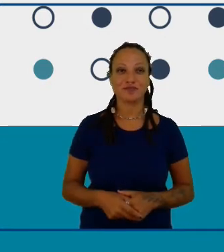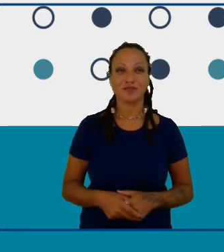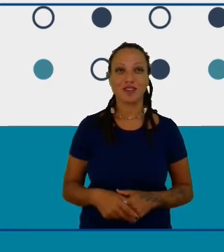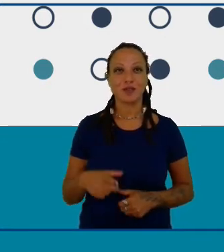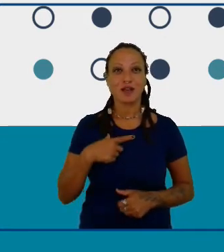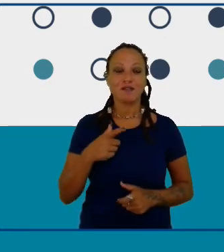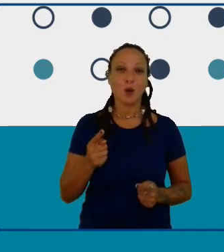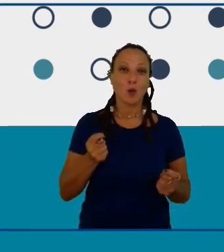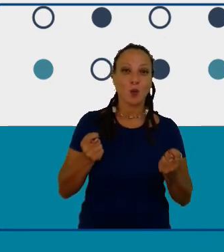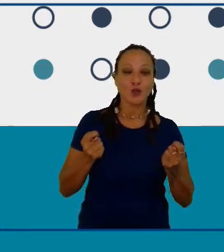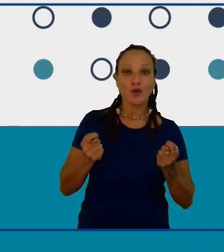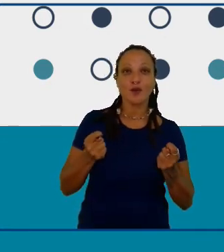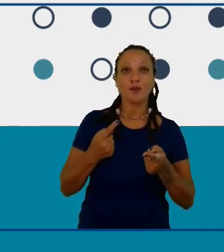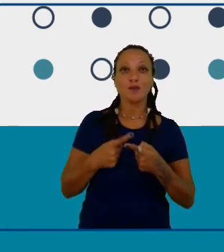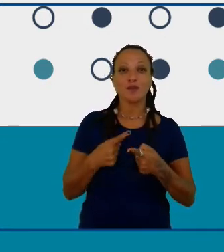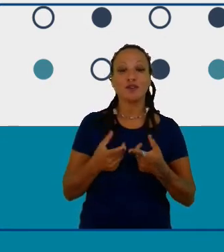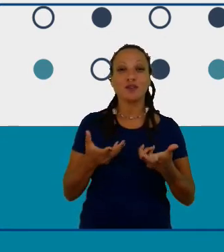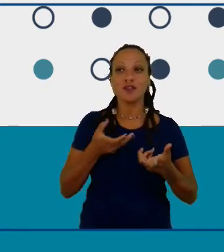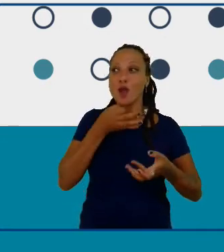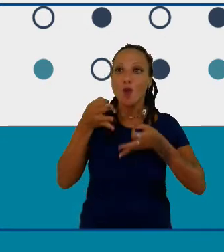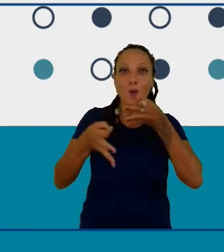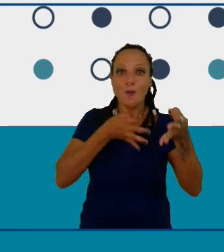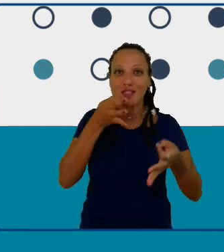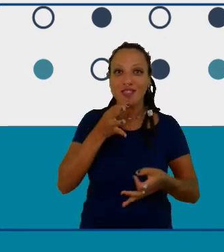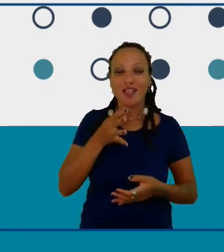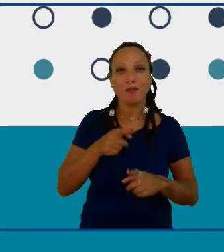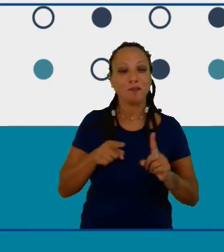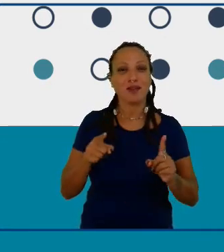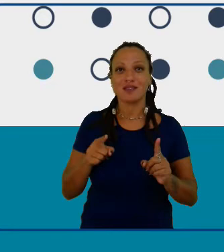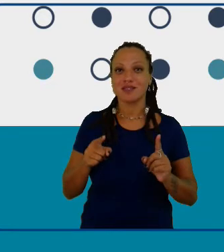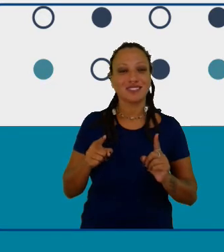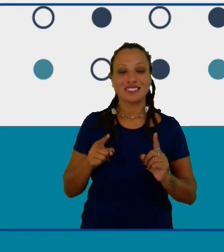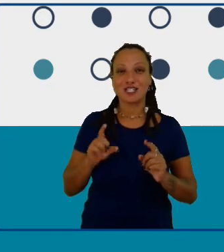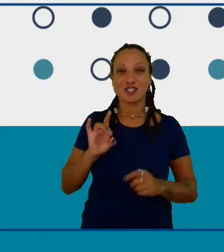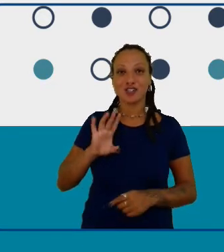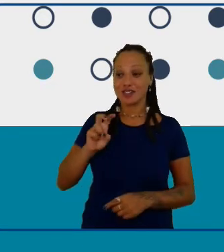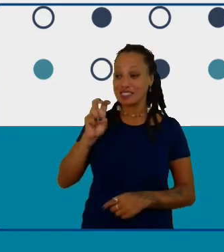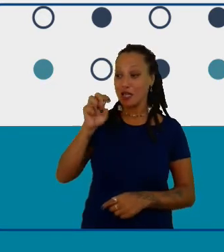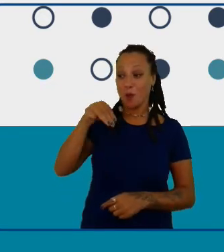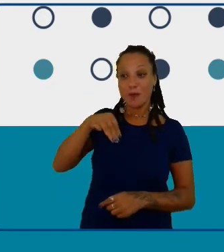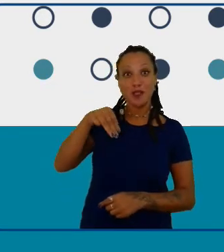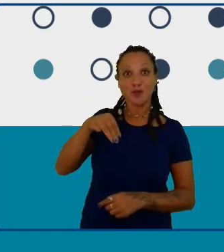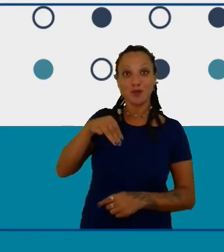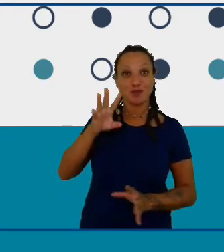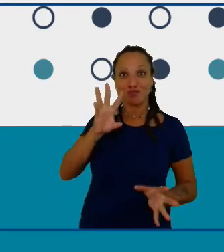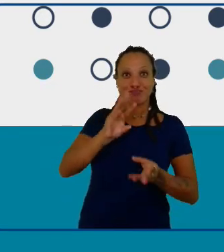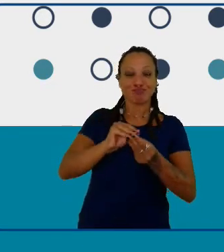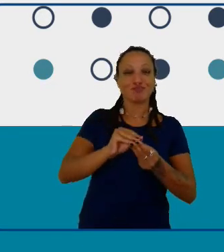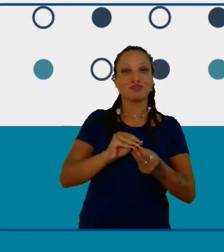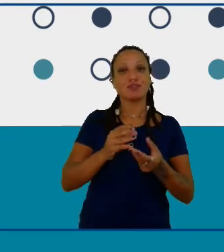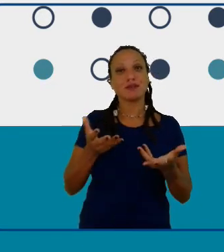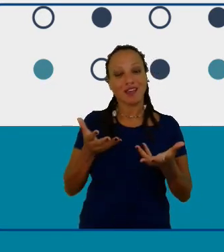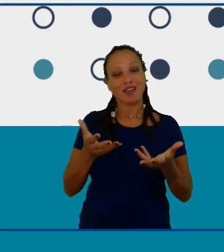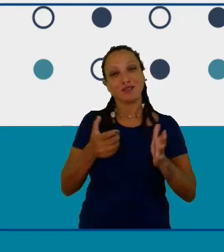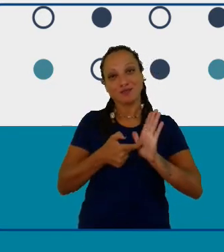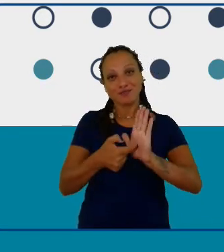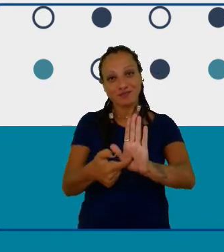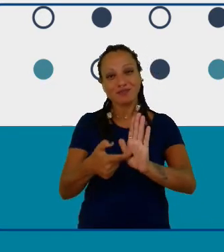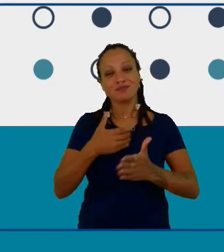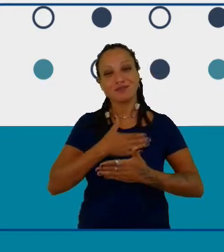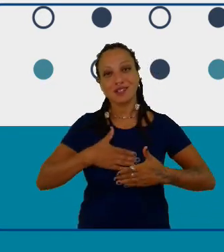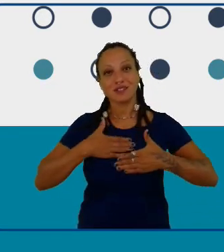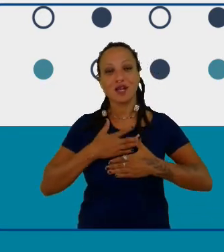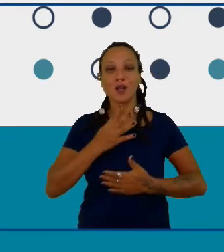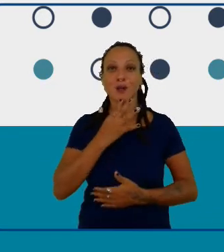porque eu queria comentar todas as falas mas eu só tenho cinco minutos para fazer a minha fala mas queria dizer que foi um prazer conhecer as pessoas que eu não